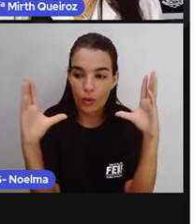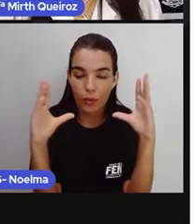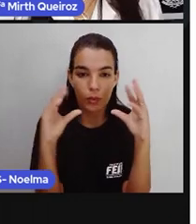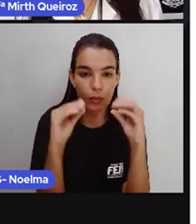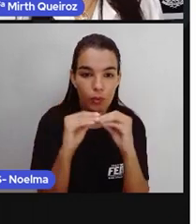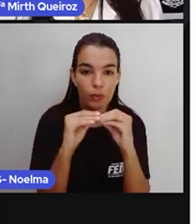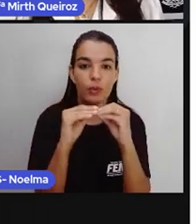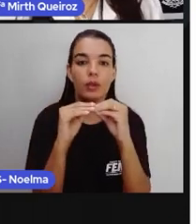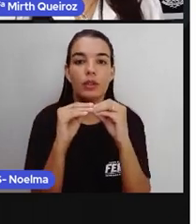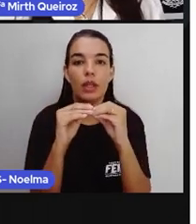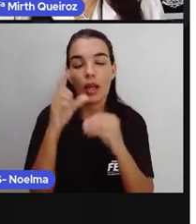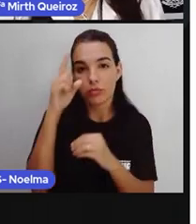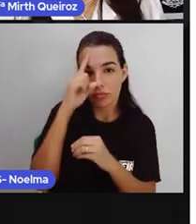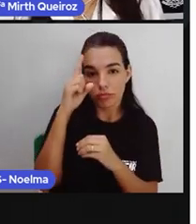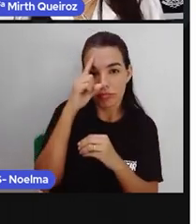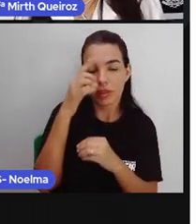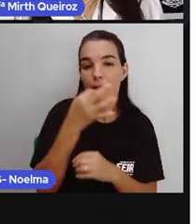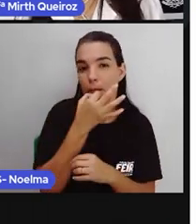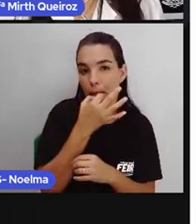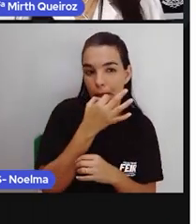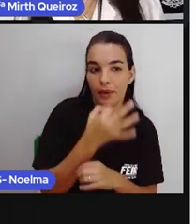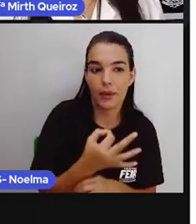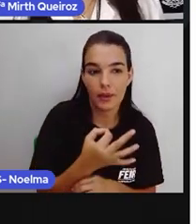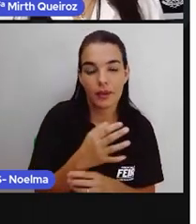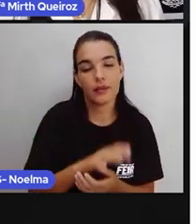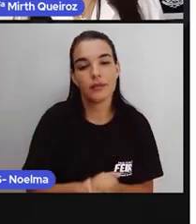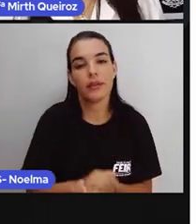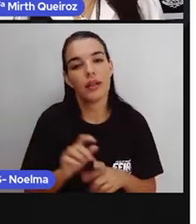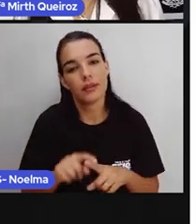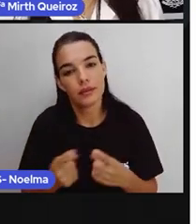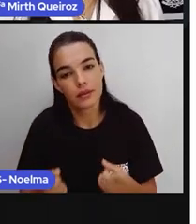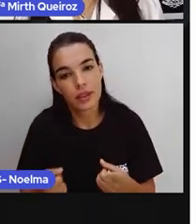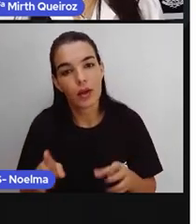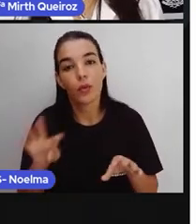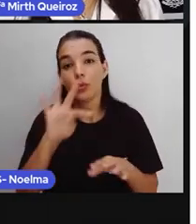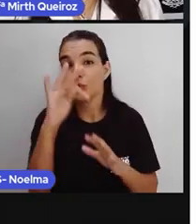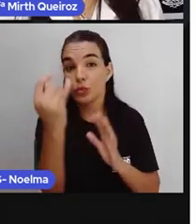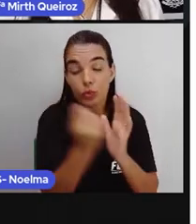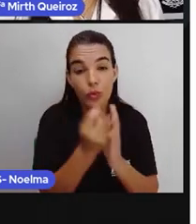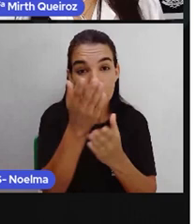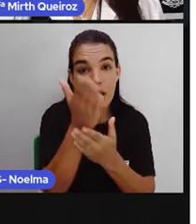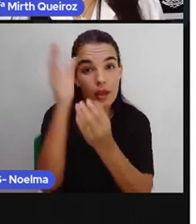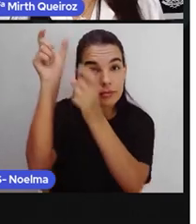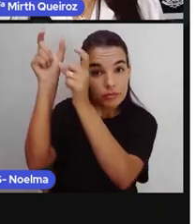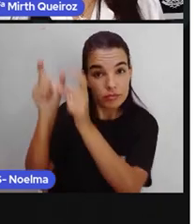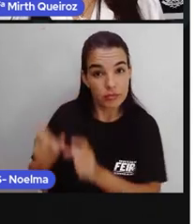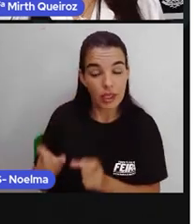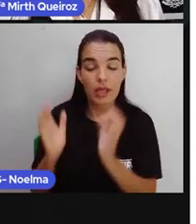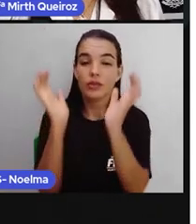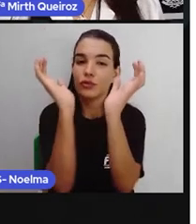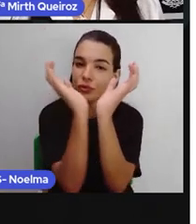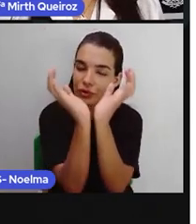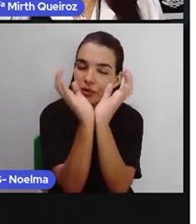ofício, piada. Tudo isso aí são gêneros textuais, certo?